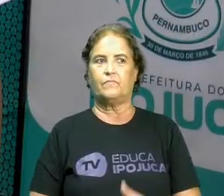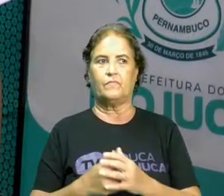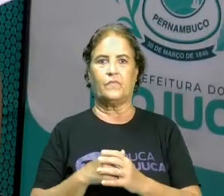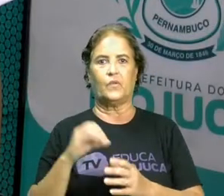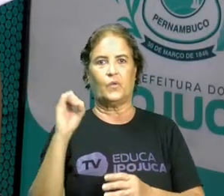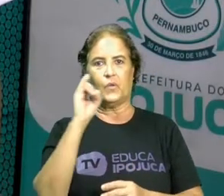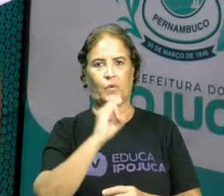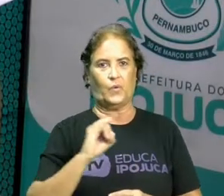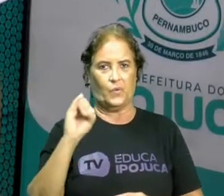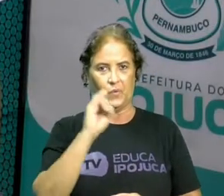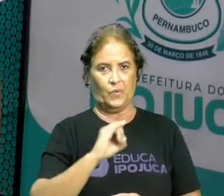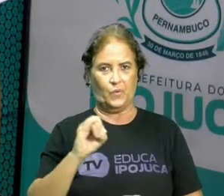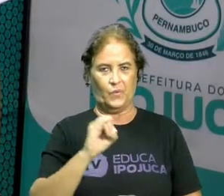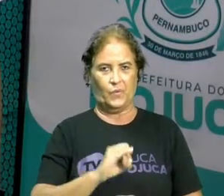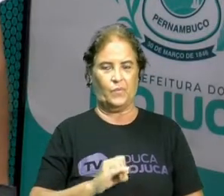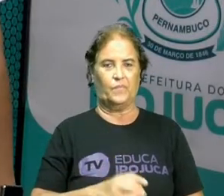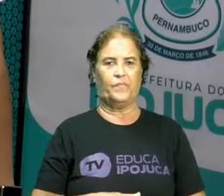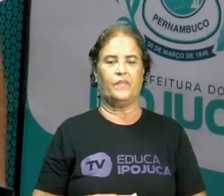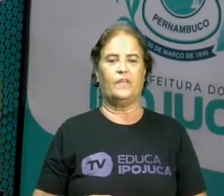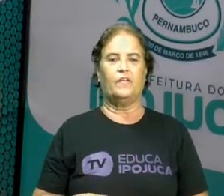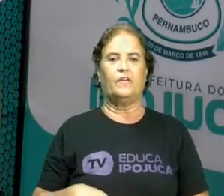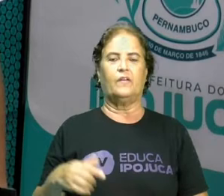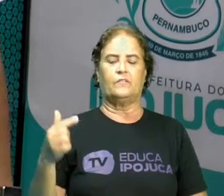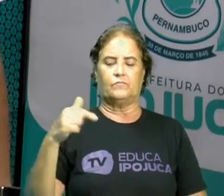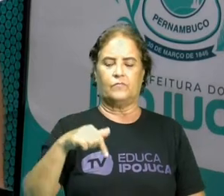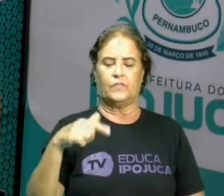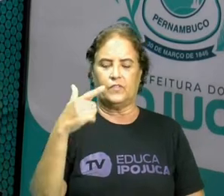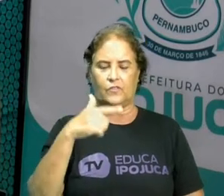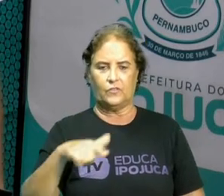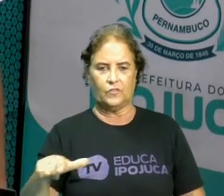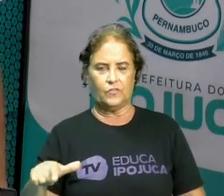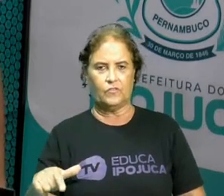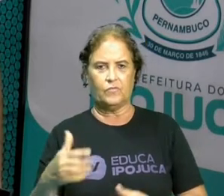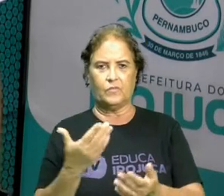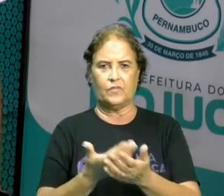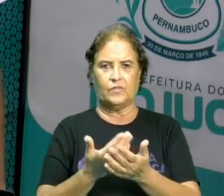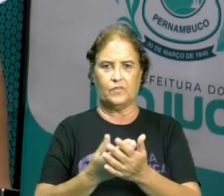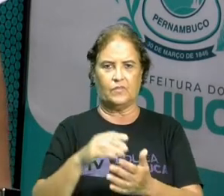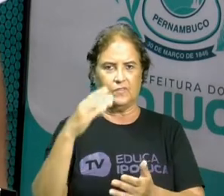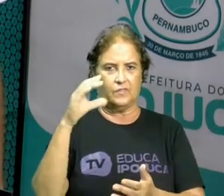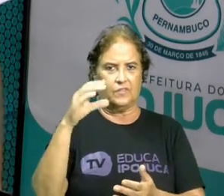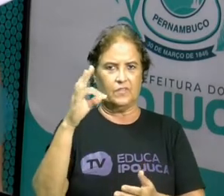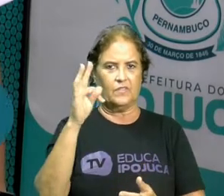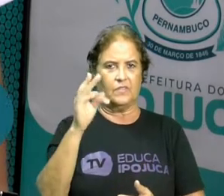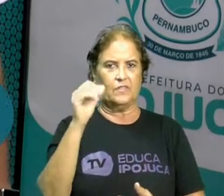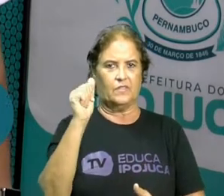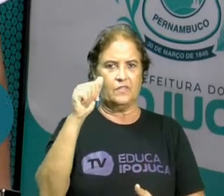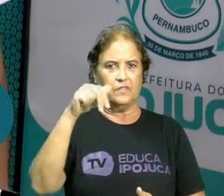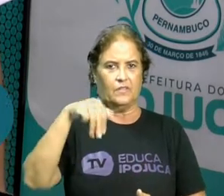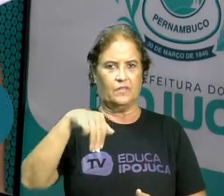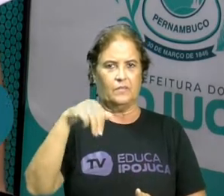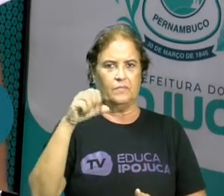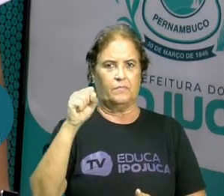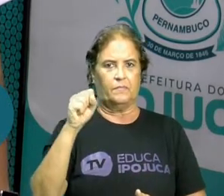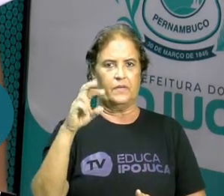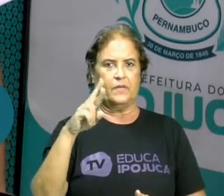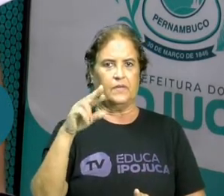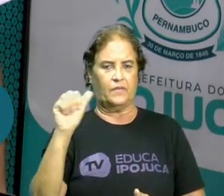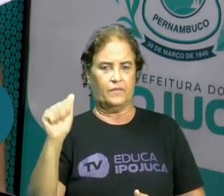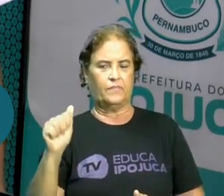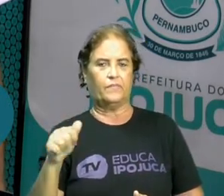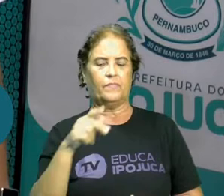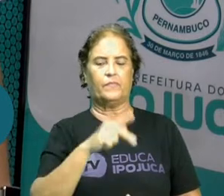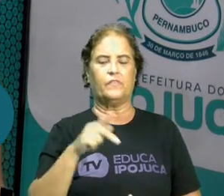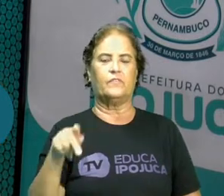Oi gente, estamos aqui para mais uma aula de ciência. Tamara Cabral, a professora de vocês.